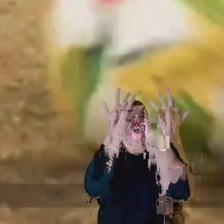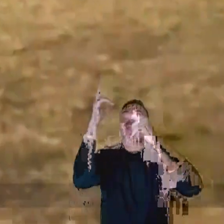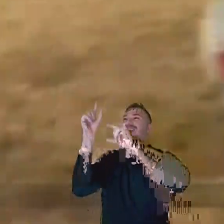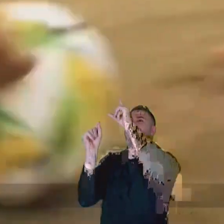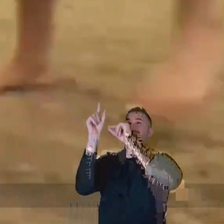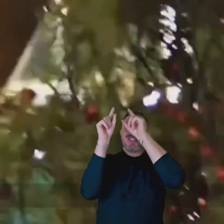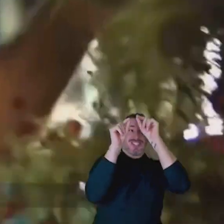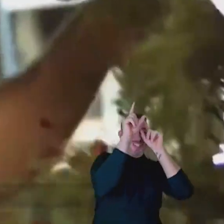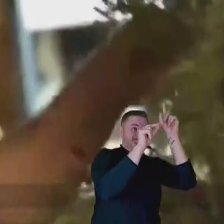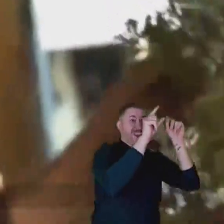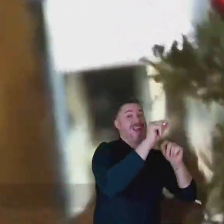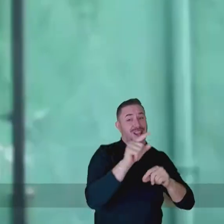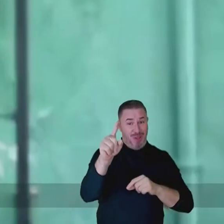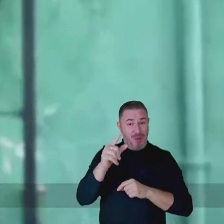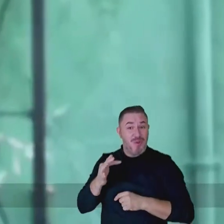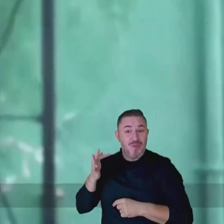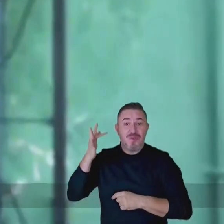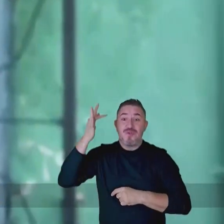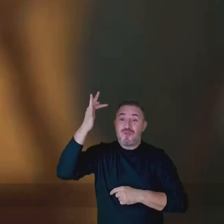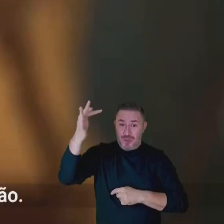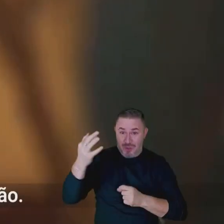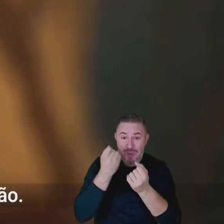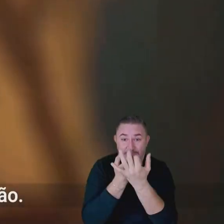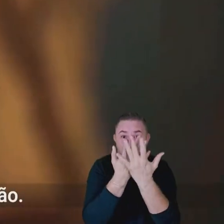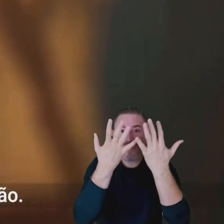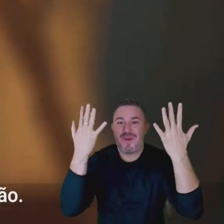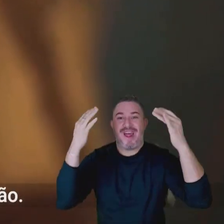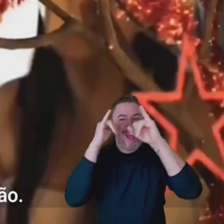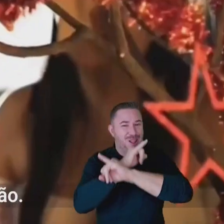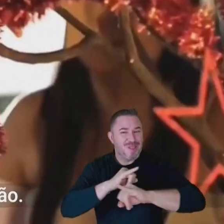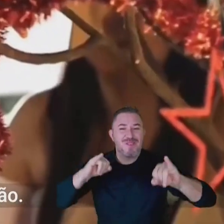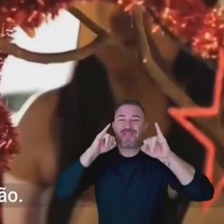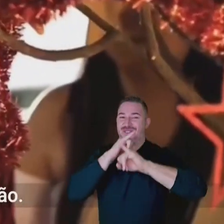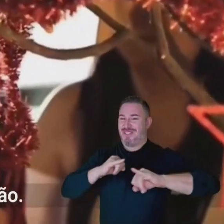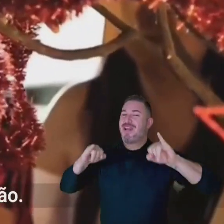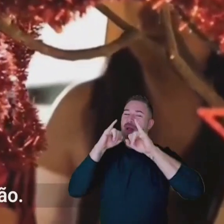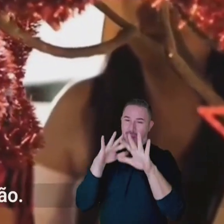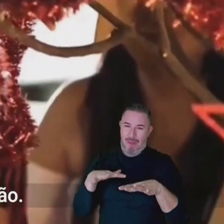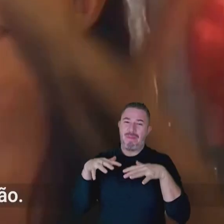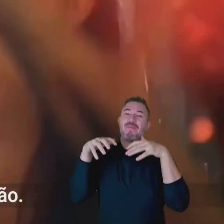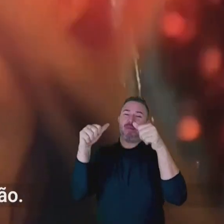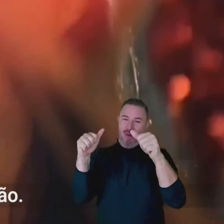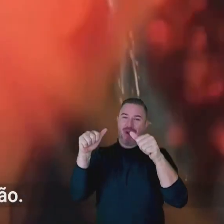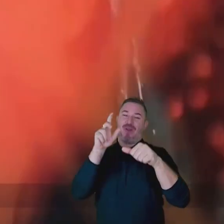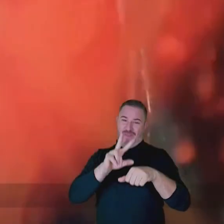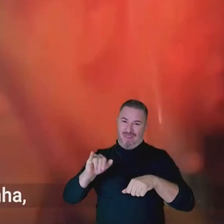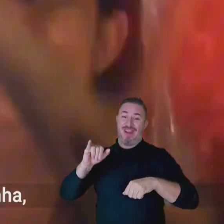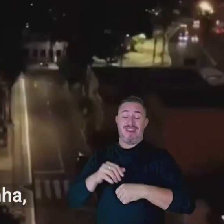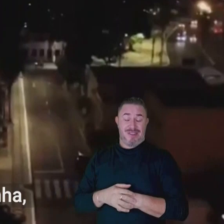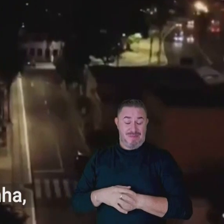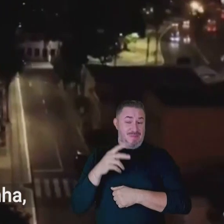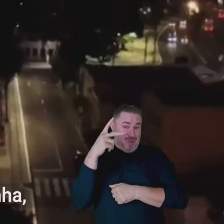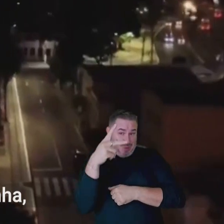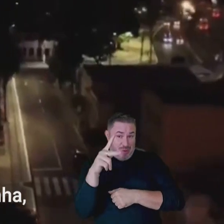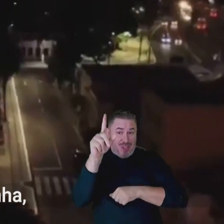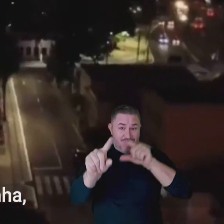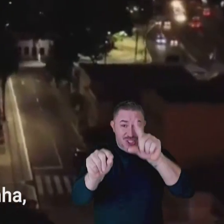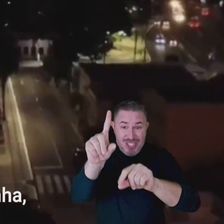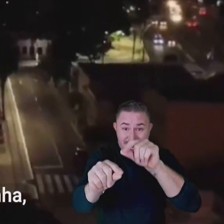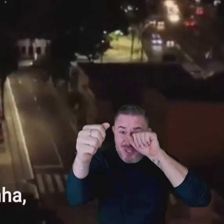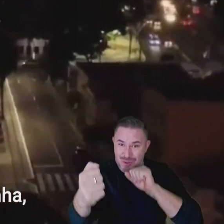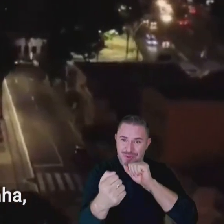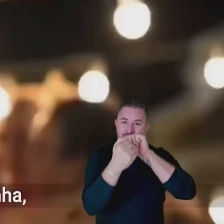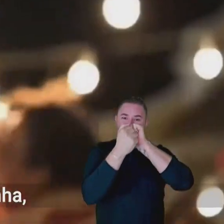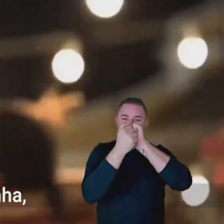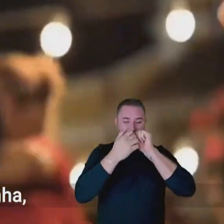Olha o amanhã já tá brilhando E anunciando que dias melhores virão Pegue sua estrela e junte